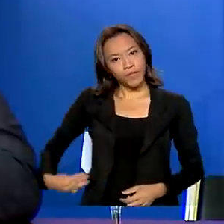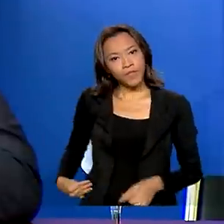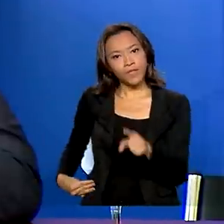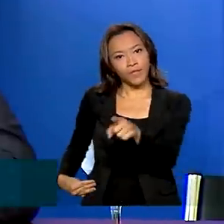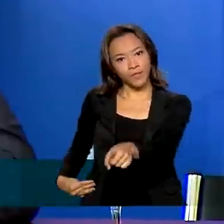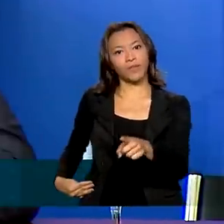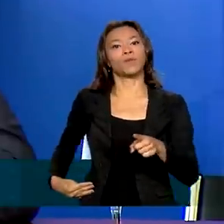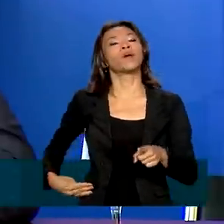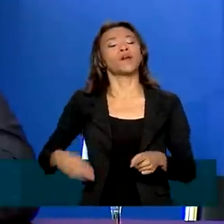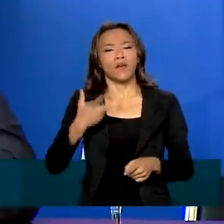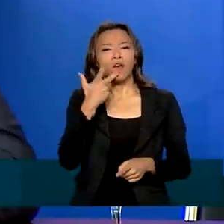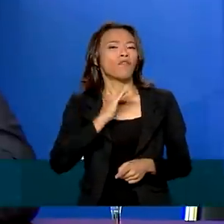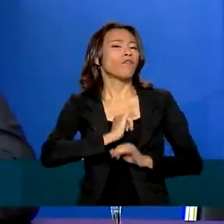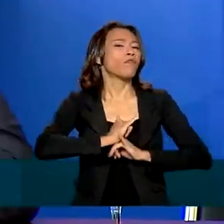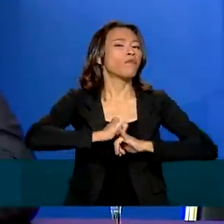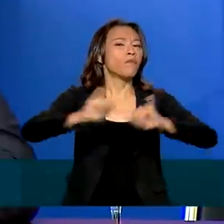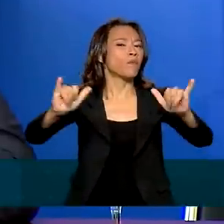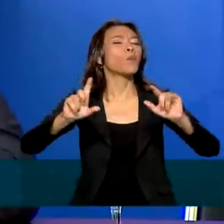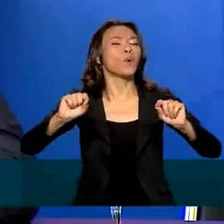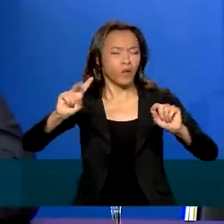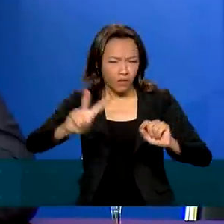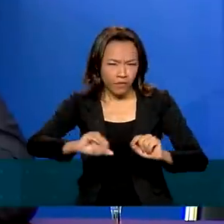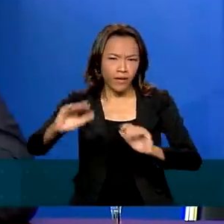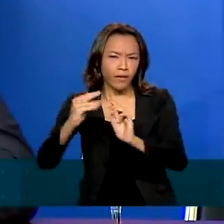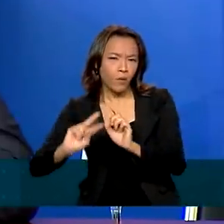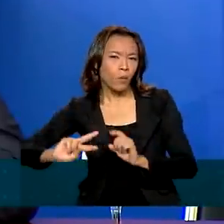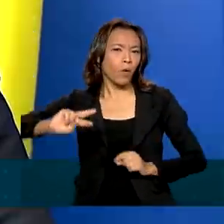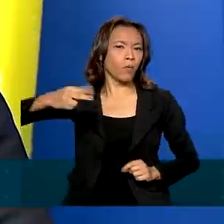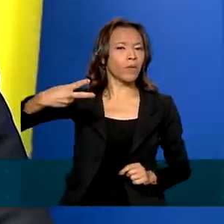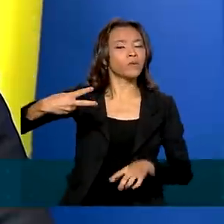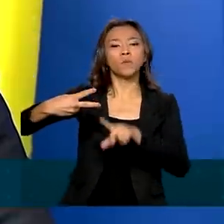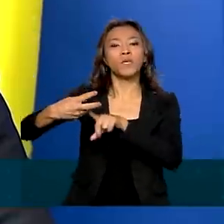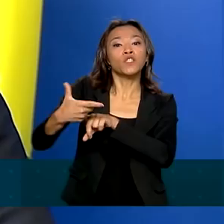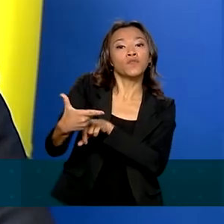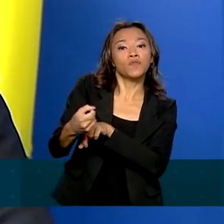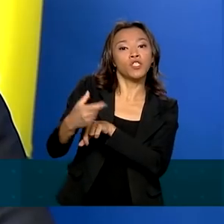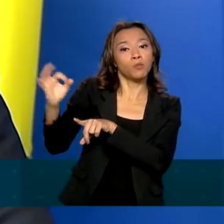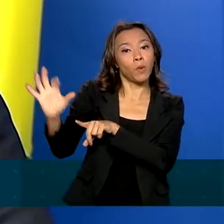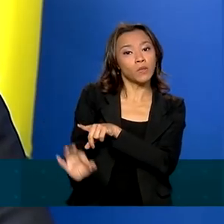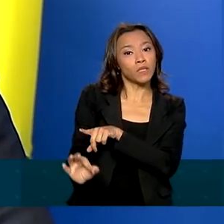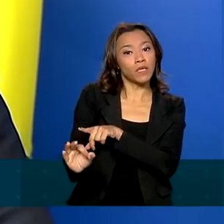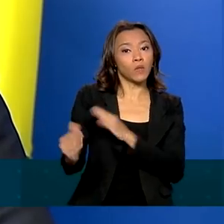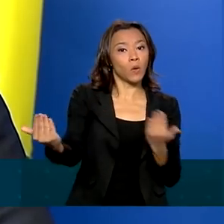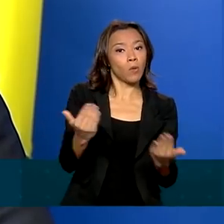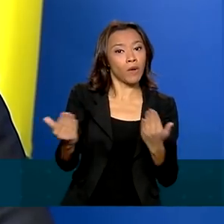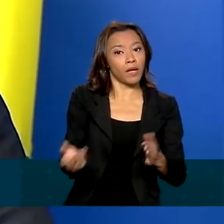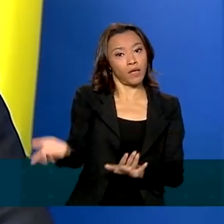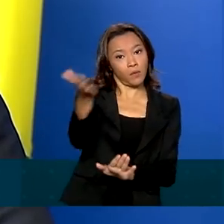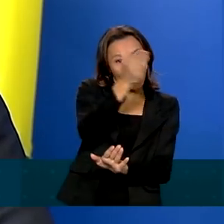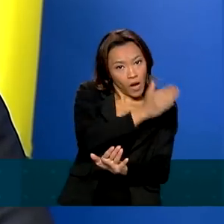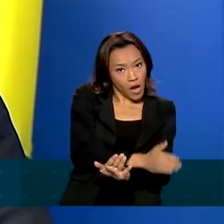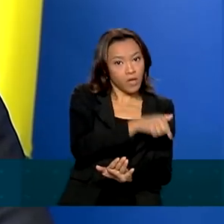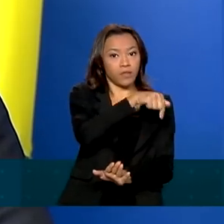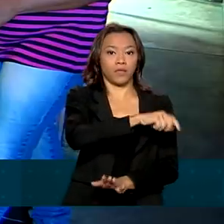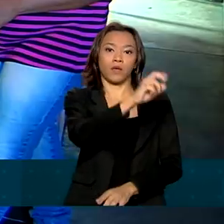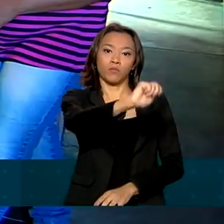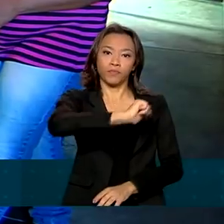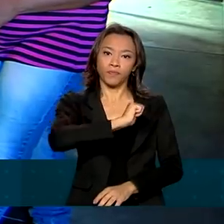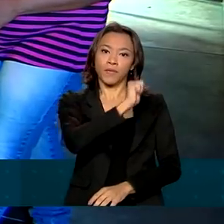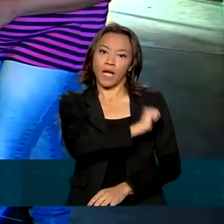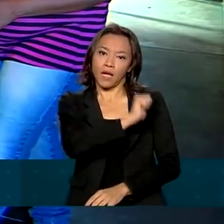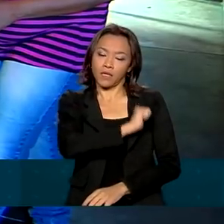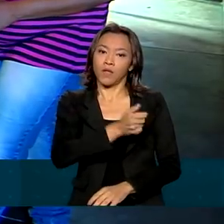João Roma, informou que haverá um reajuste de 20% em relação ao que é pago atualmente pelo Bolsa Família.